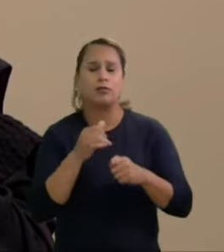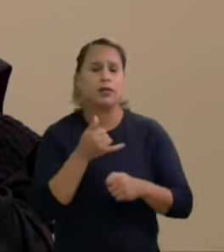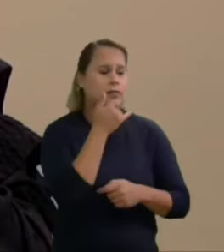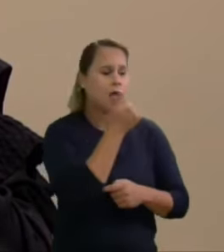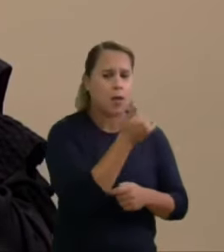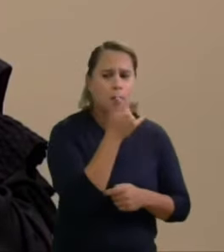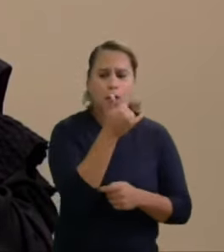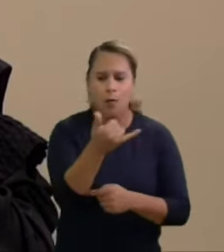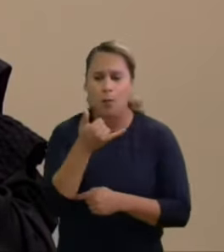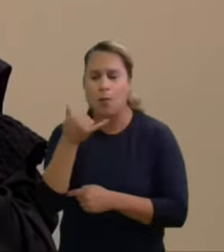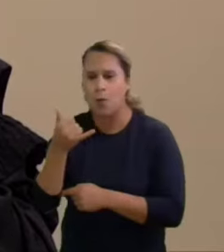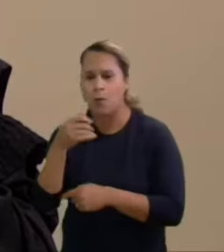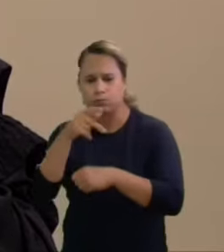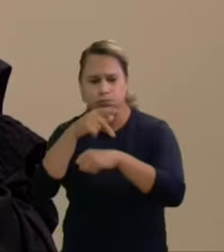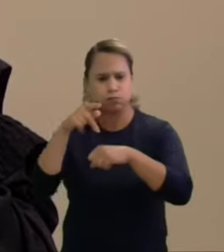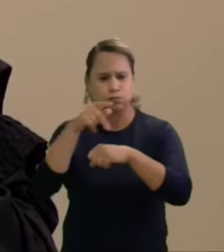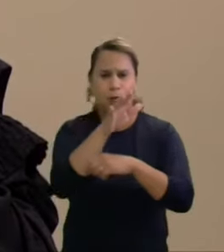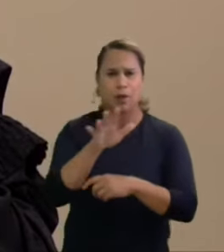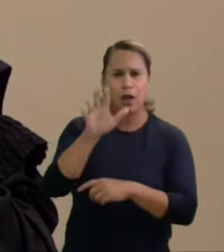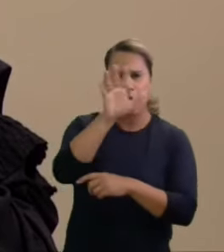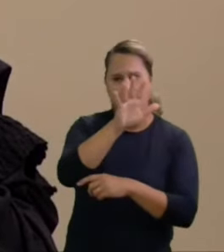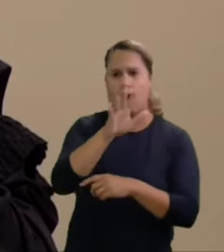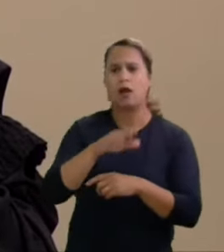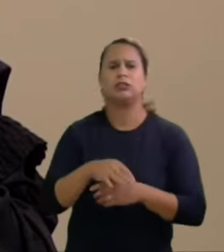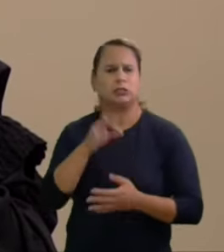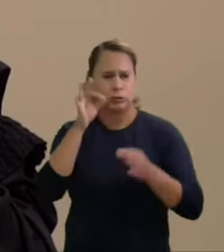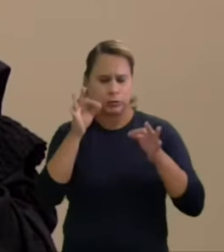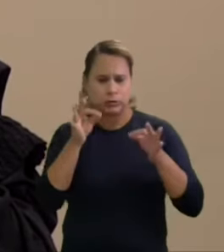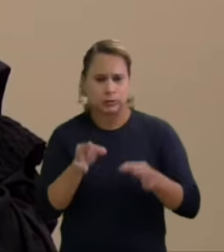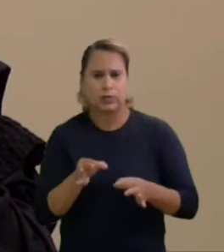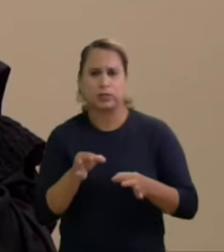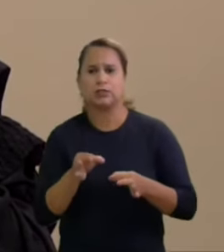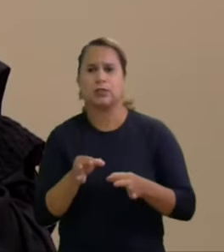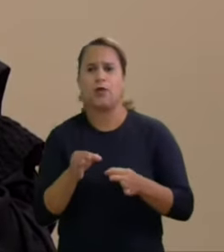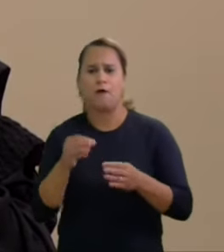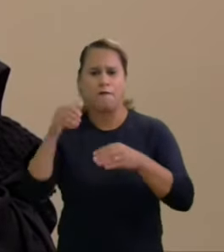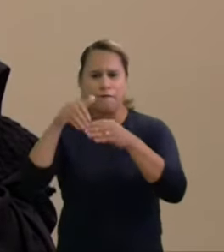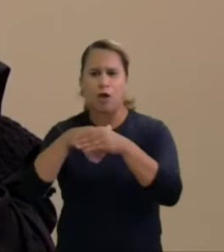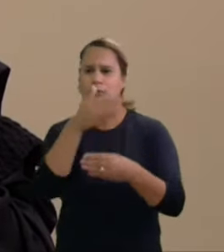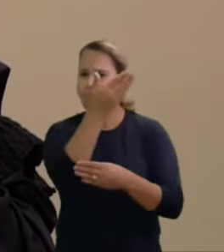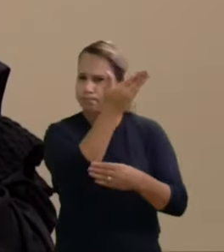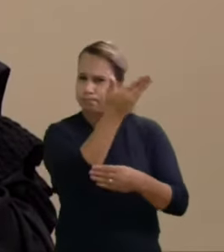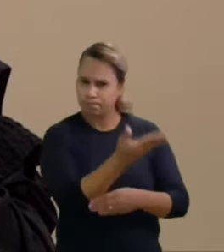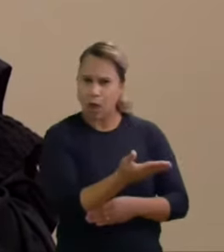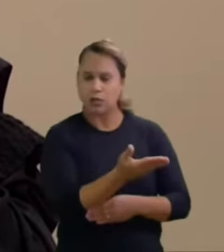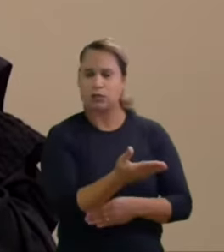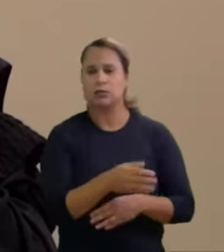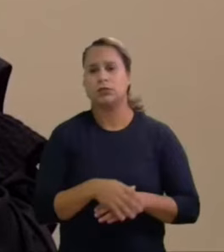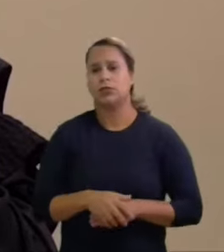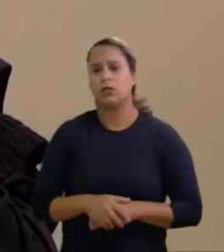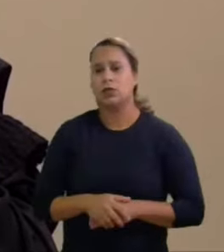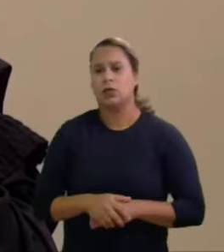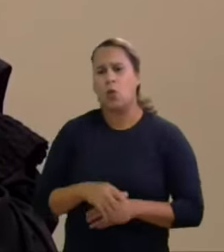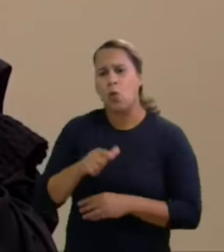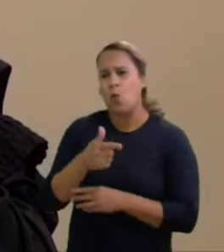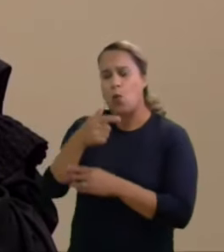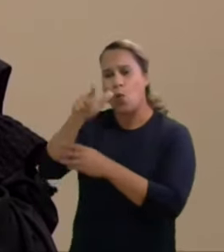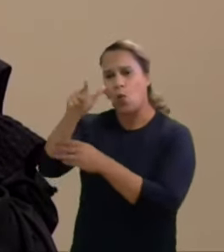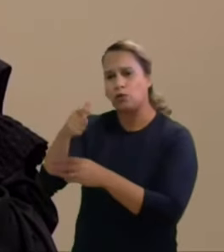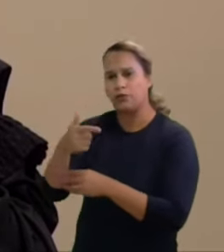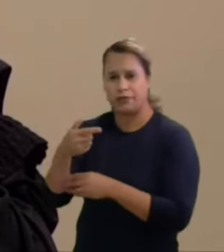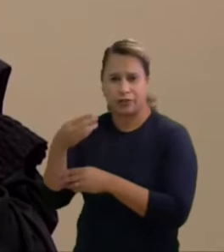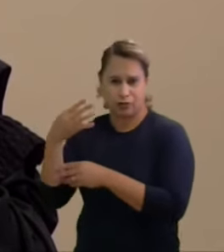% disseram que com certeza dariam seu voto a Barbosa e outros 24 disseram que poderiam votar nele só os que não